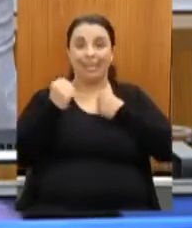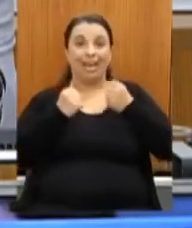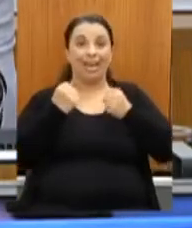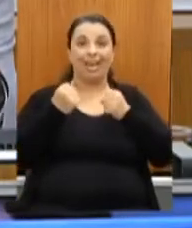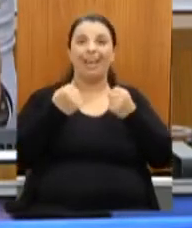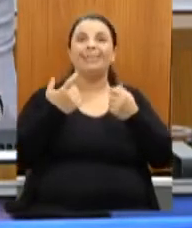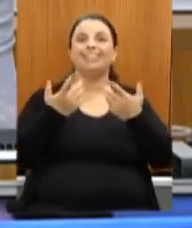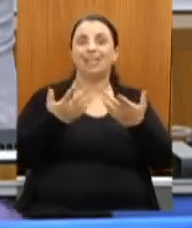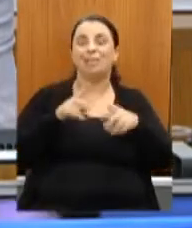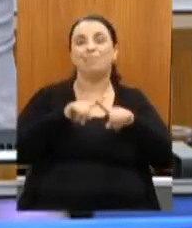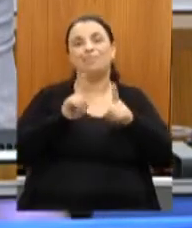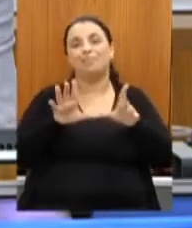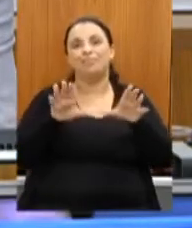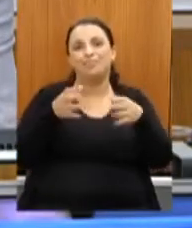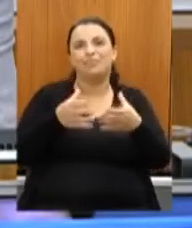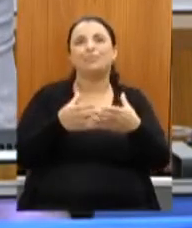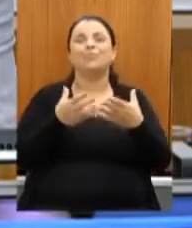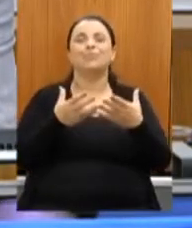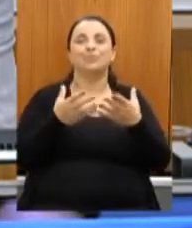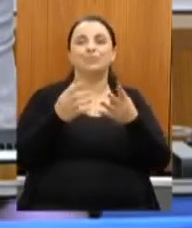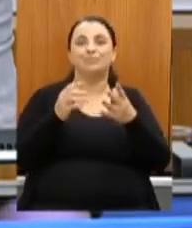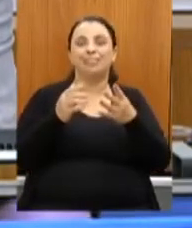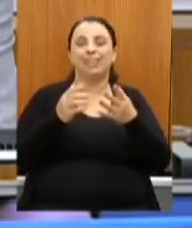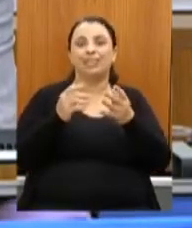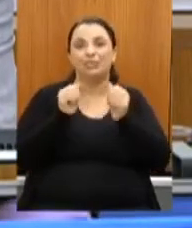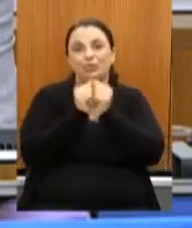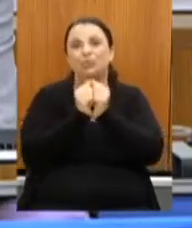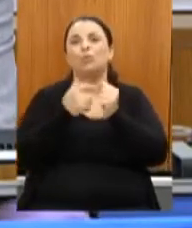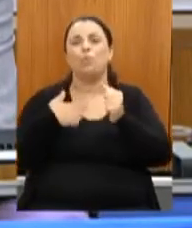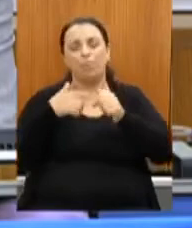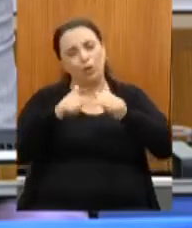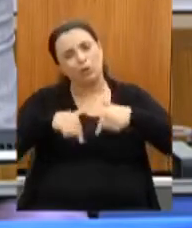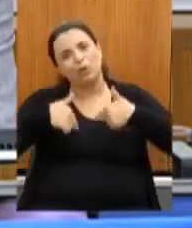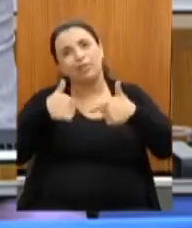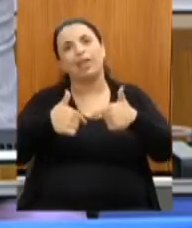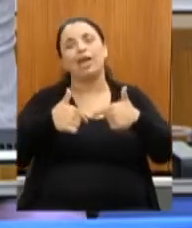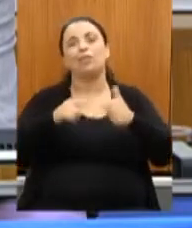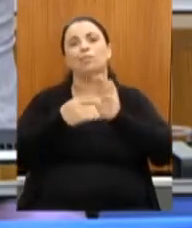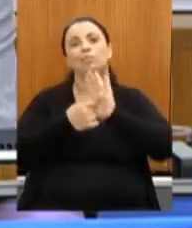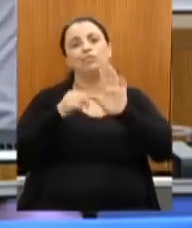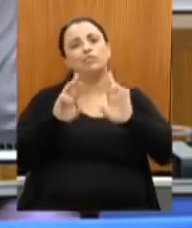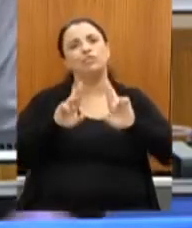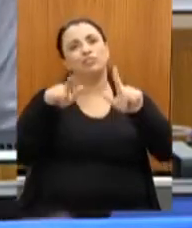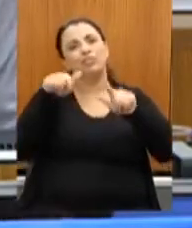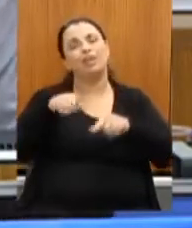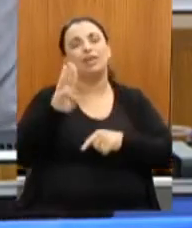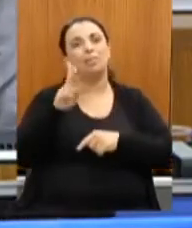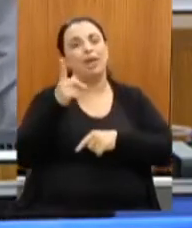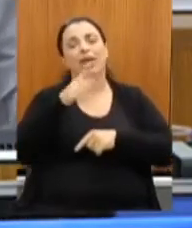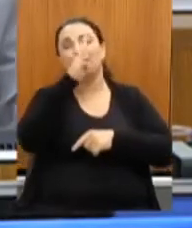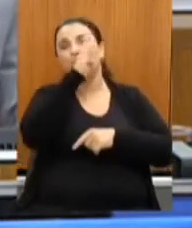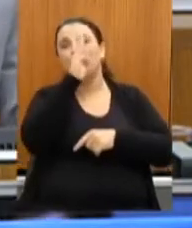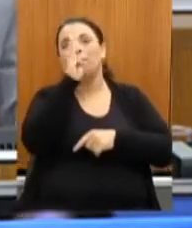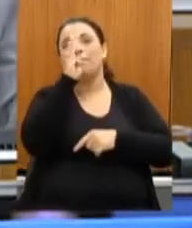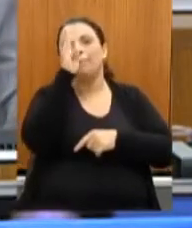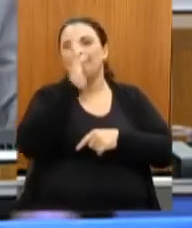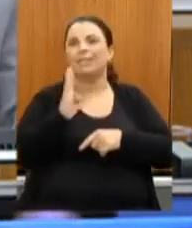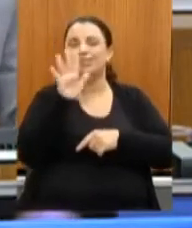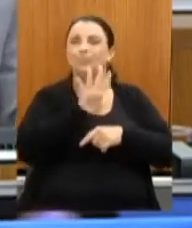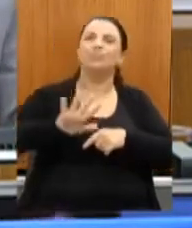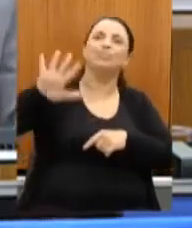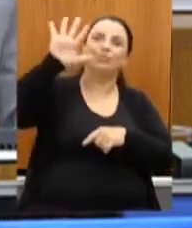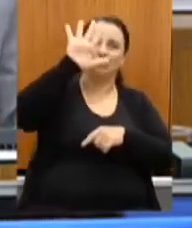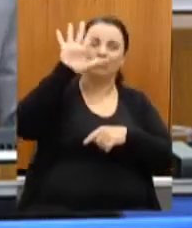essa equipe tem brilhado e feito a diferença em Minas Gerais e no país como um todo. Obrigado, deputado Bosco,